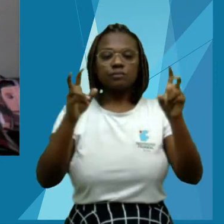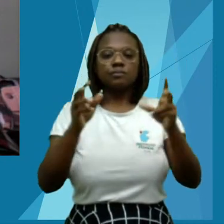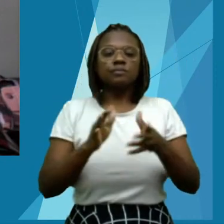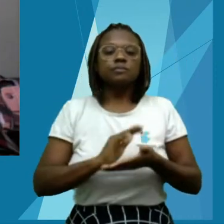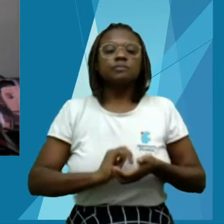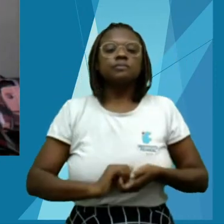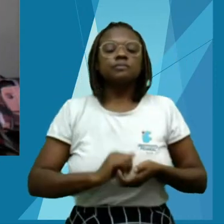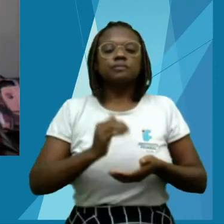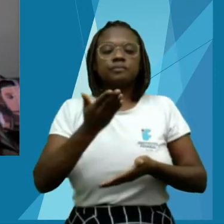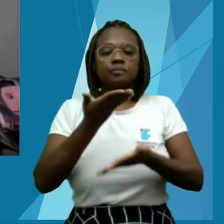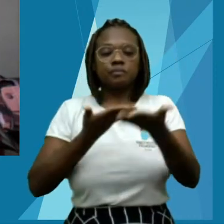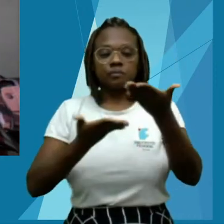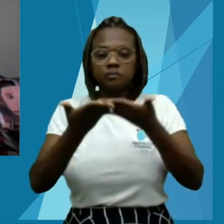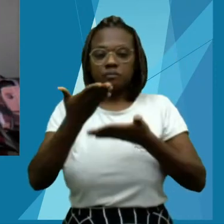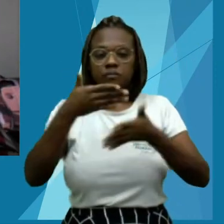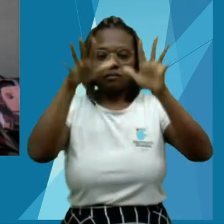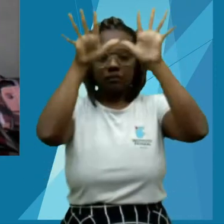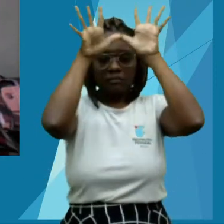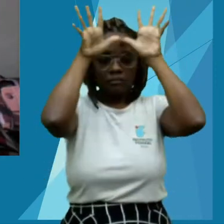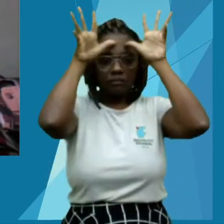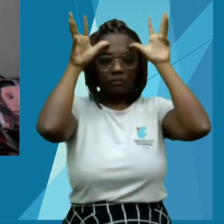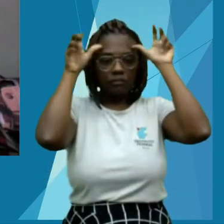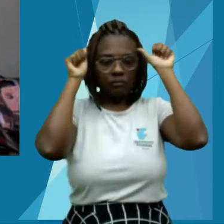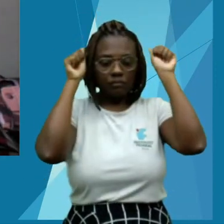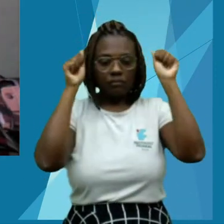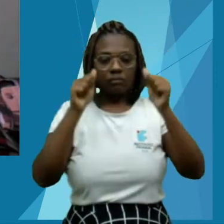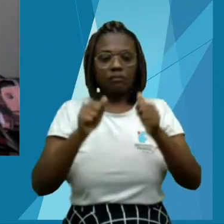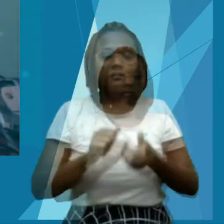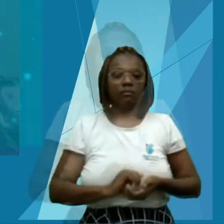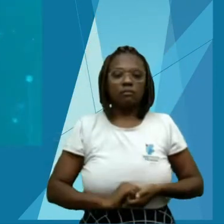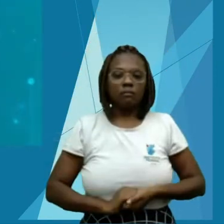Florestal do Acre e os seus autores.